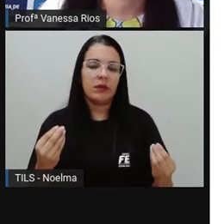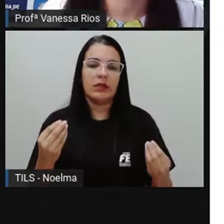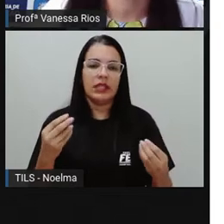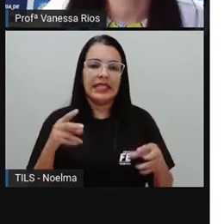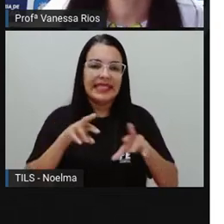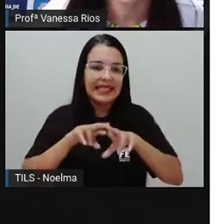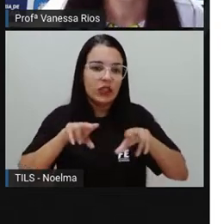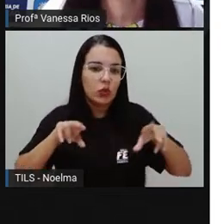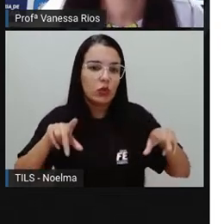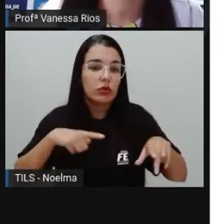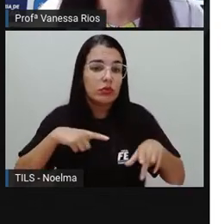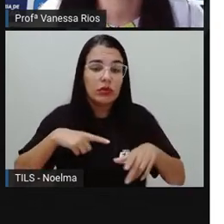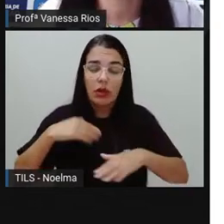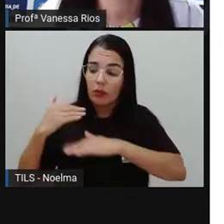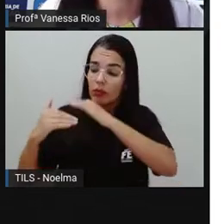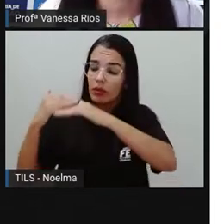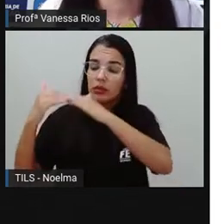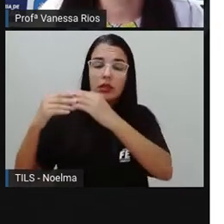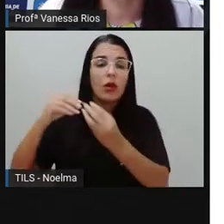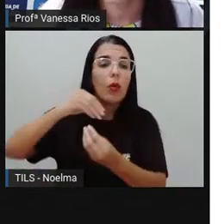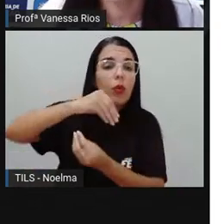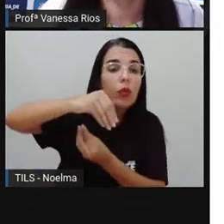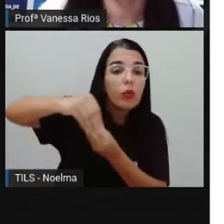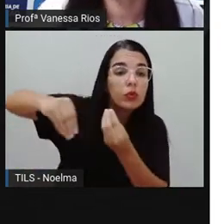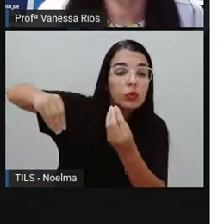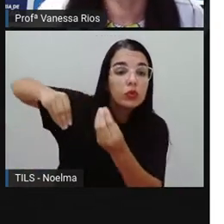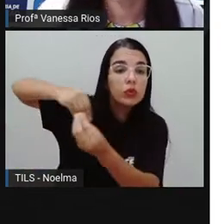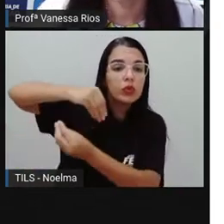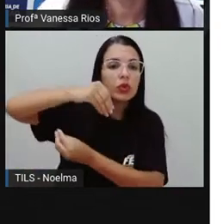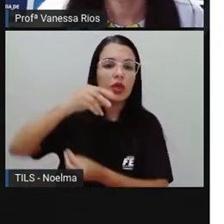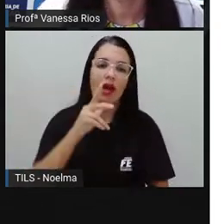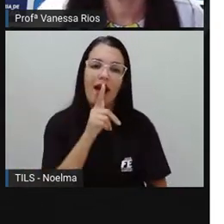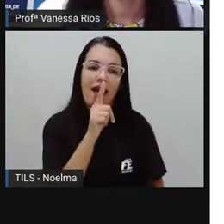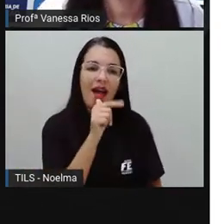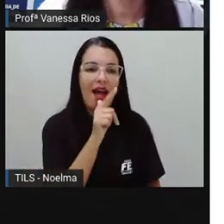natural da água, que é o ciclo hidrológico.